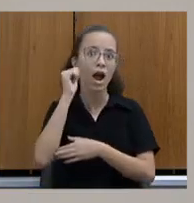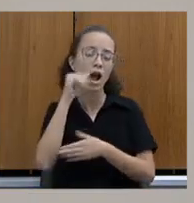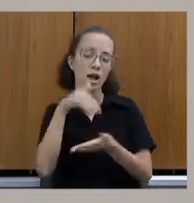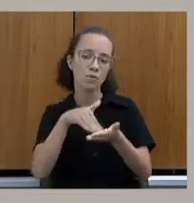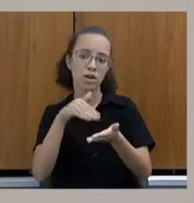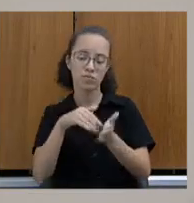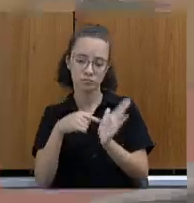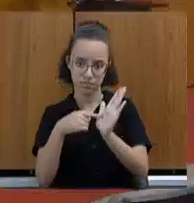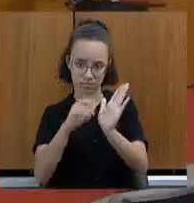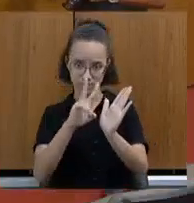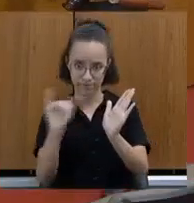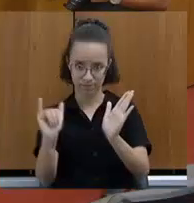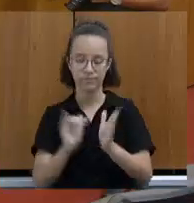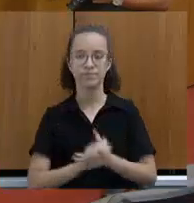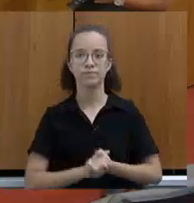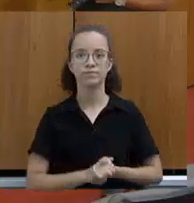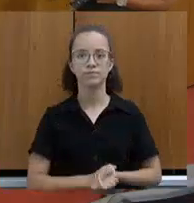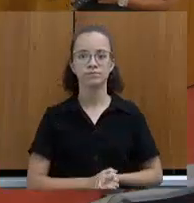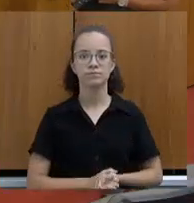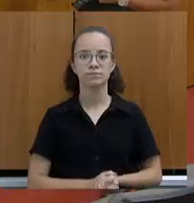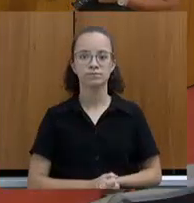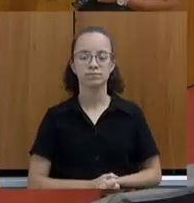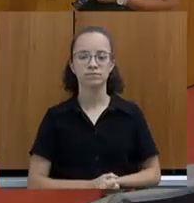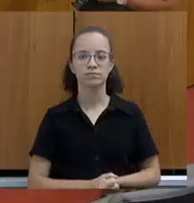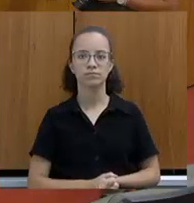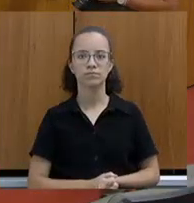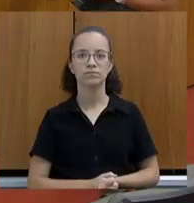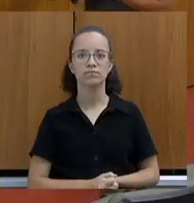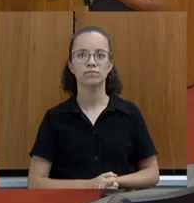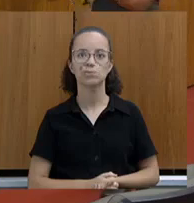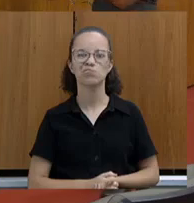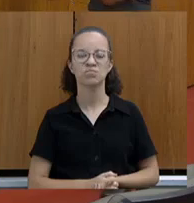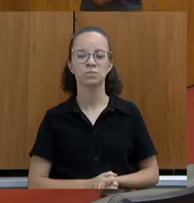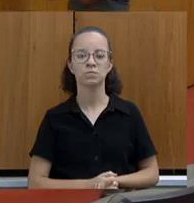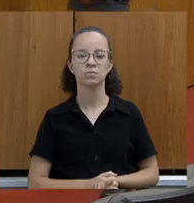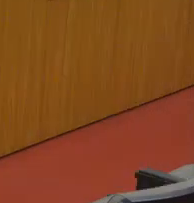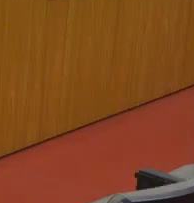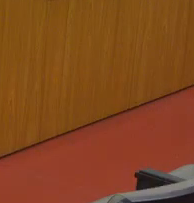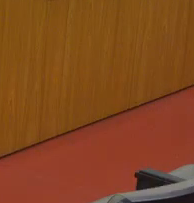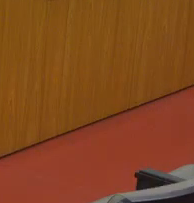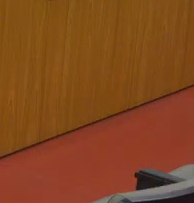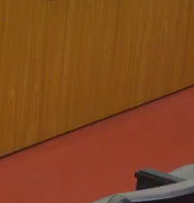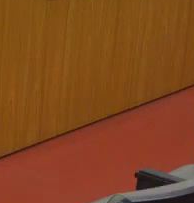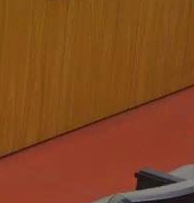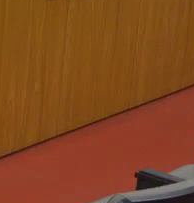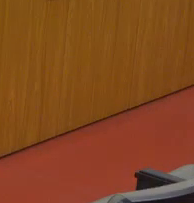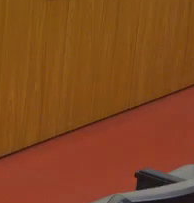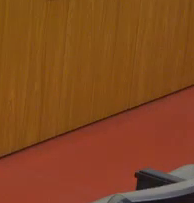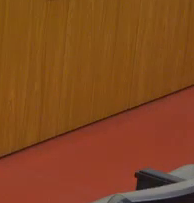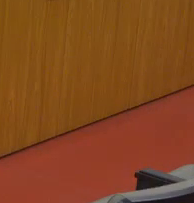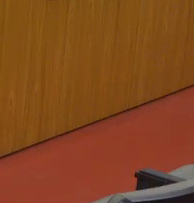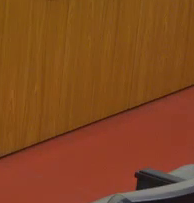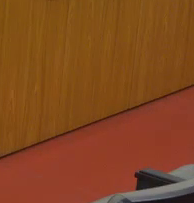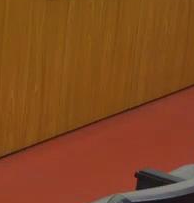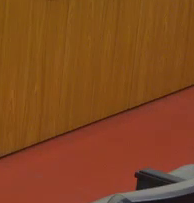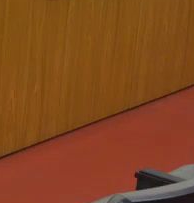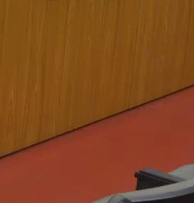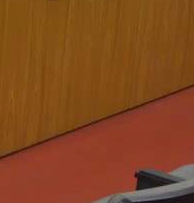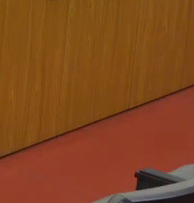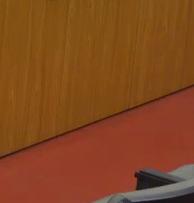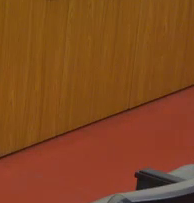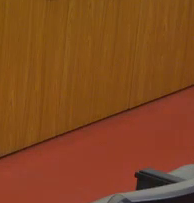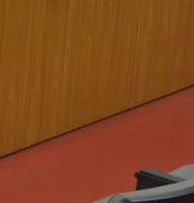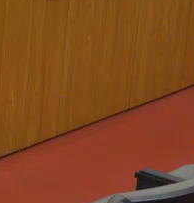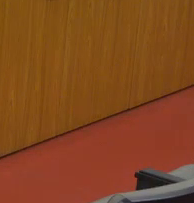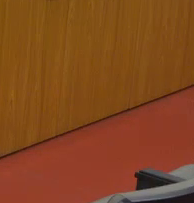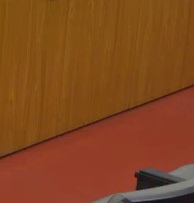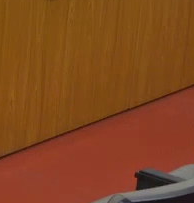deles. Mas, se eu puder, posso também, mas depois posso... Não, é bom esperar. Estamos na Assembleia Fiscaliza, hoje com a CEDESI,